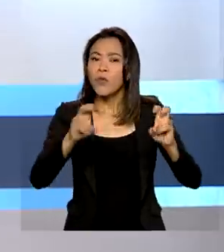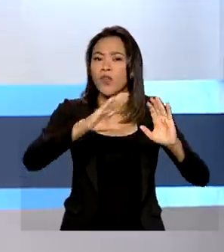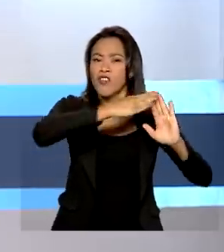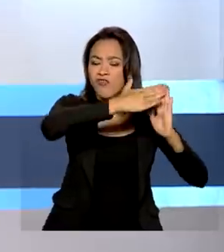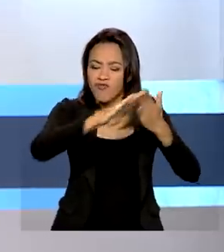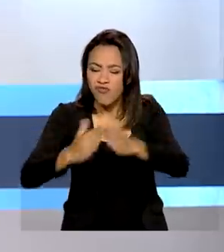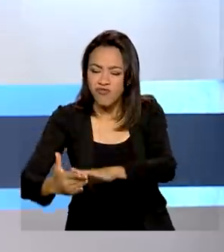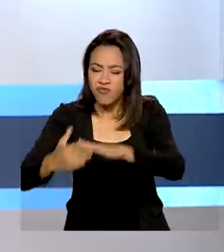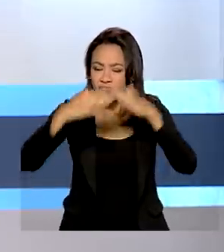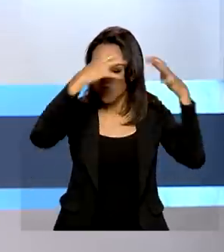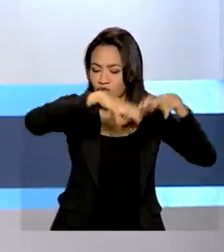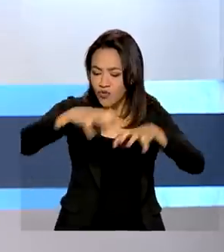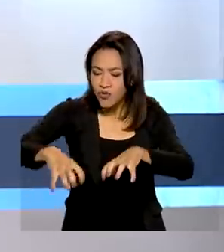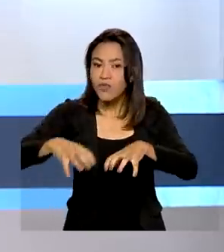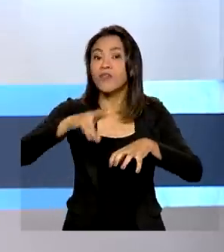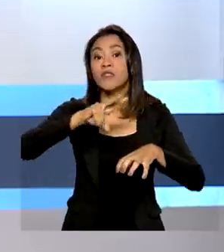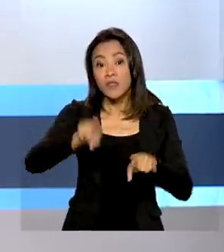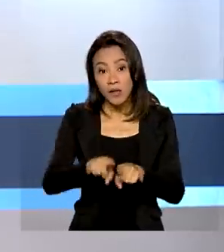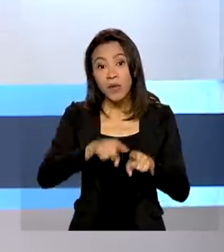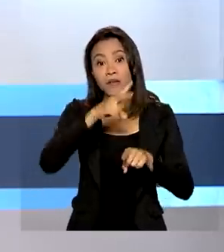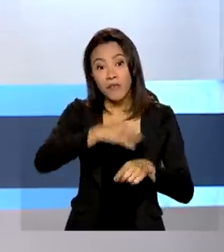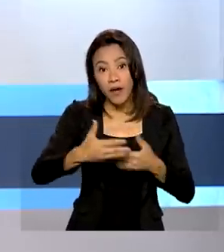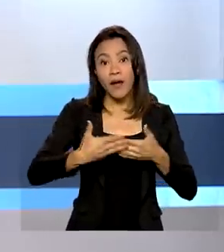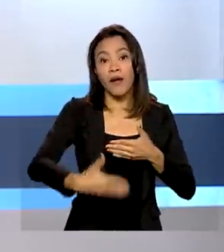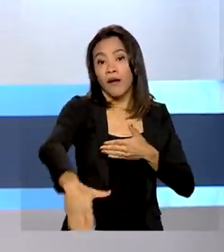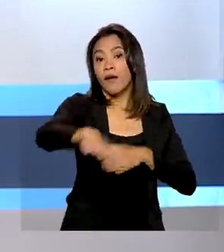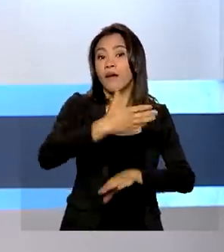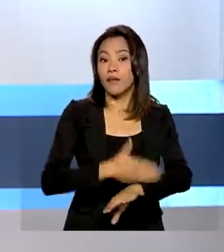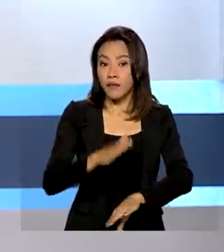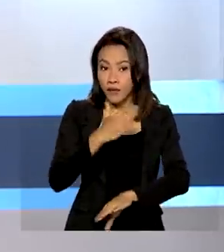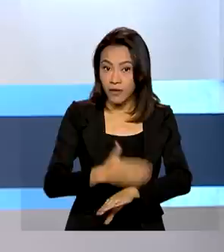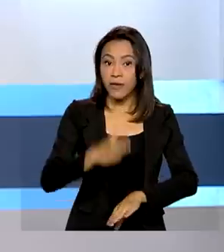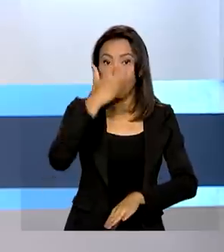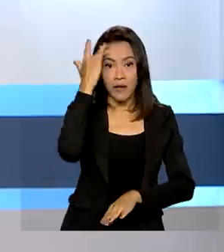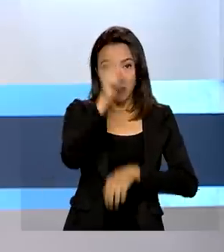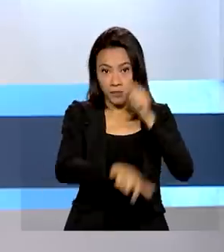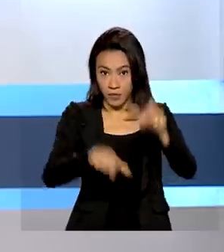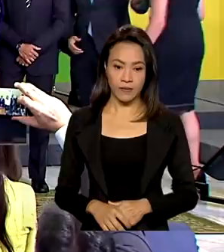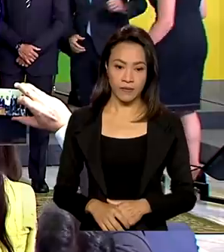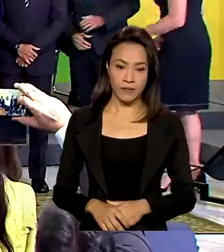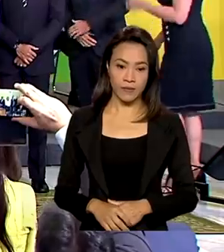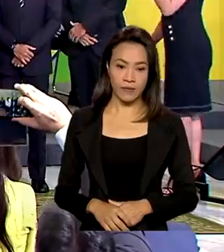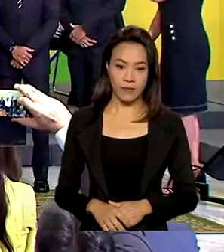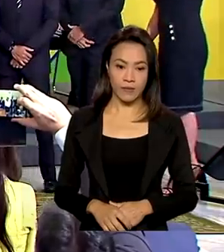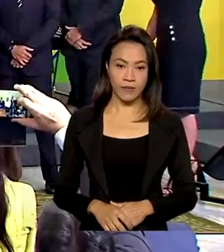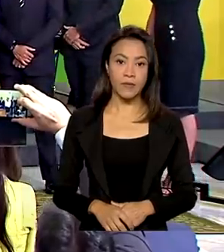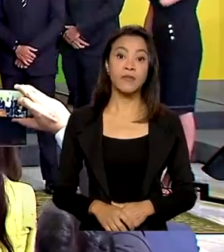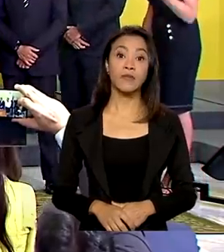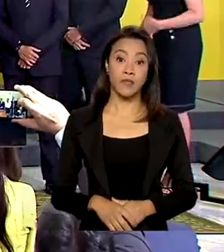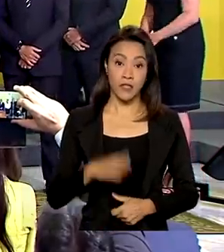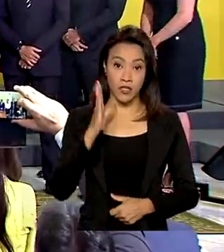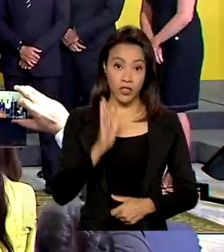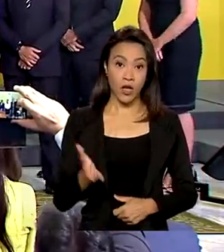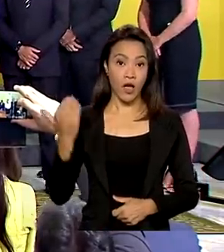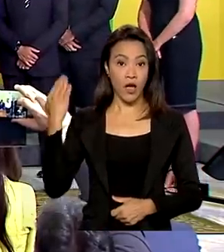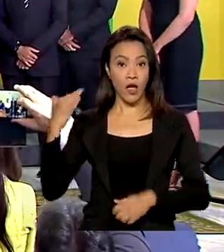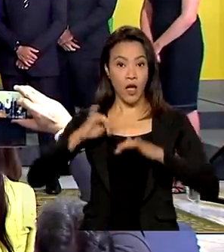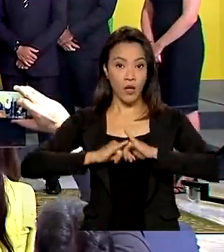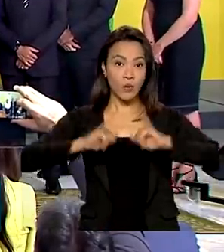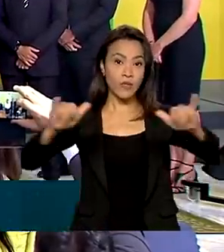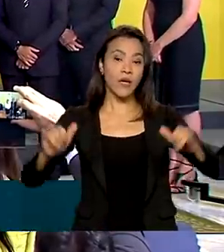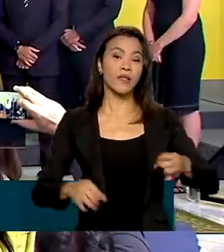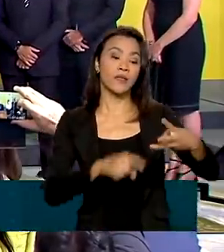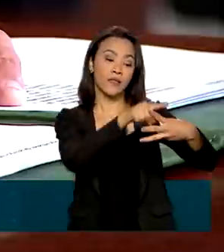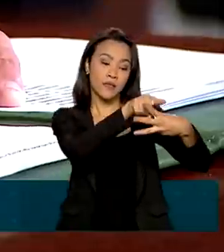A iniciativa ainda vai capacitar trabalhadores em cursos na área digital. Foram anunciadas mais três